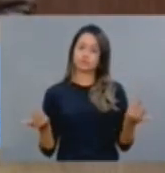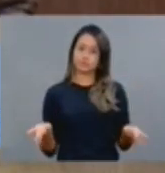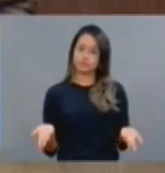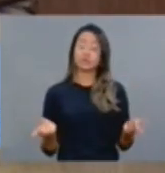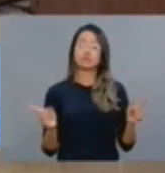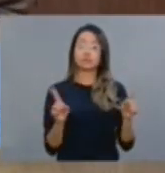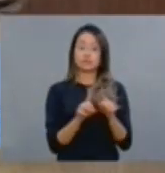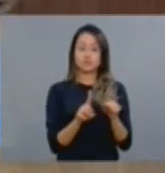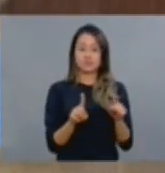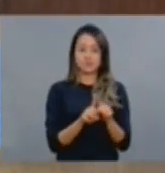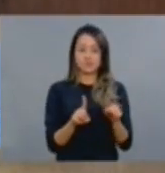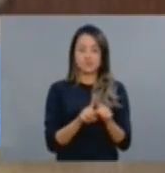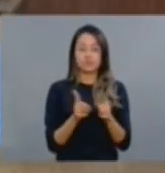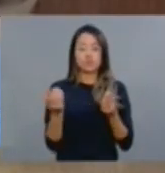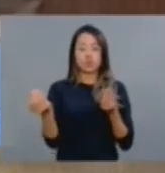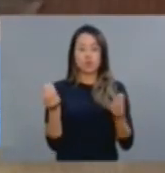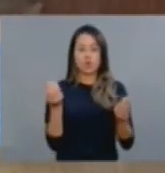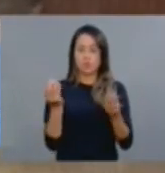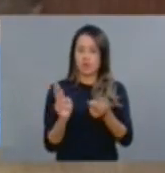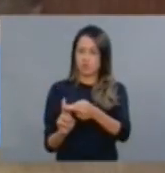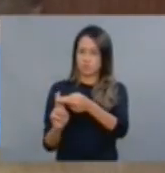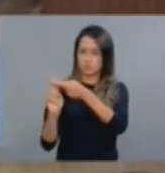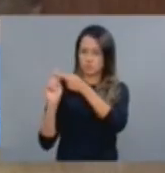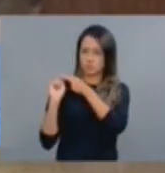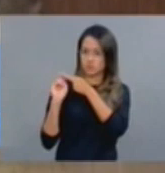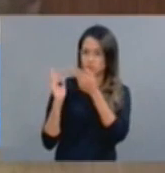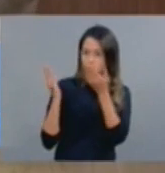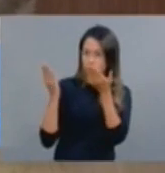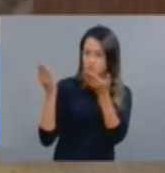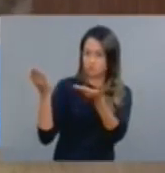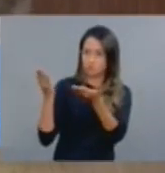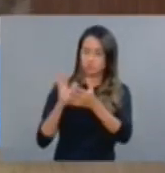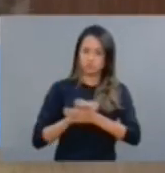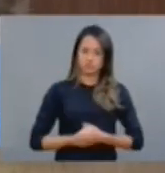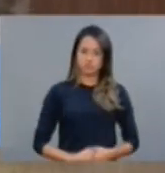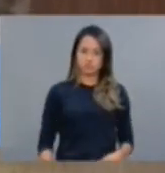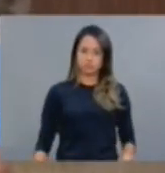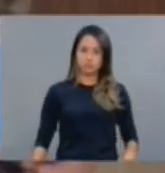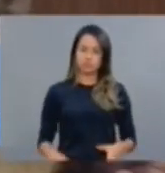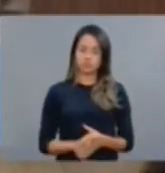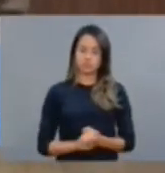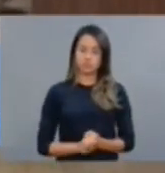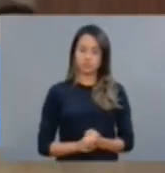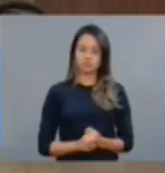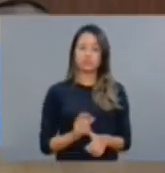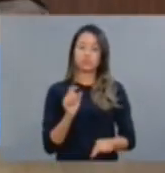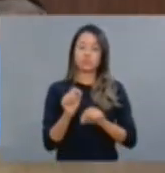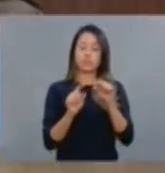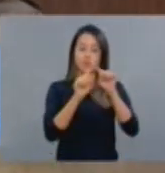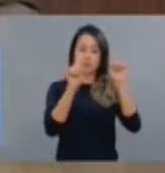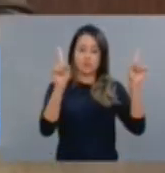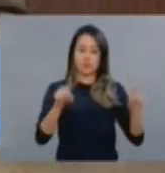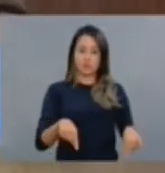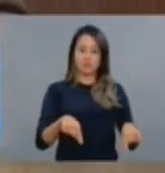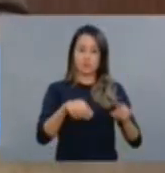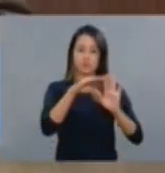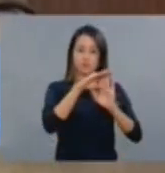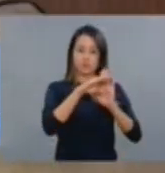transferir responsabilidade, dizer que no programa federal,